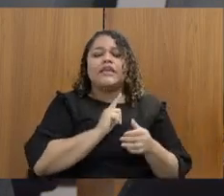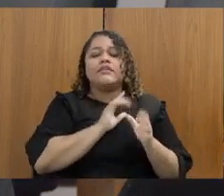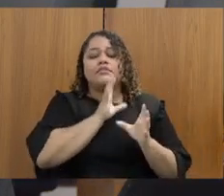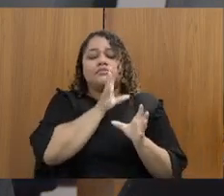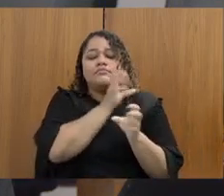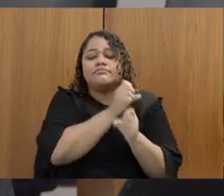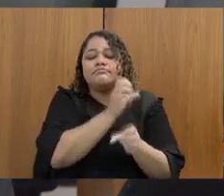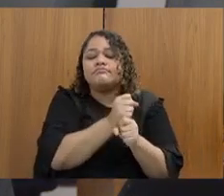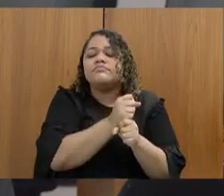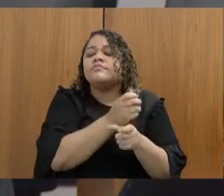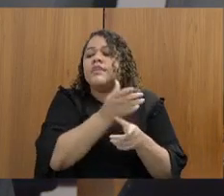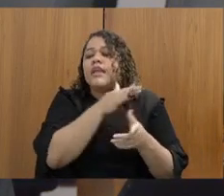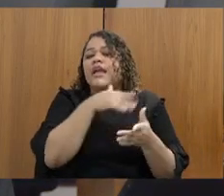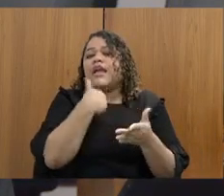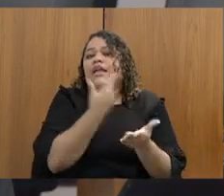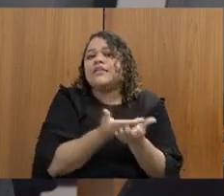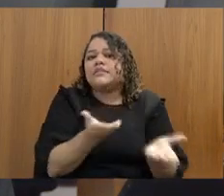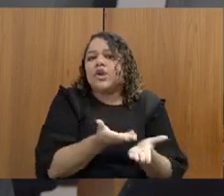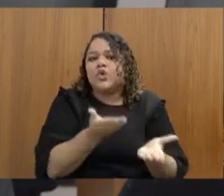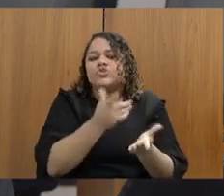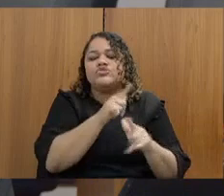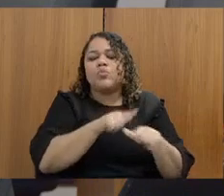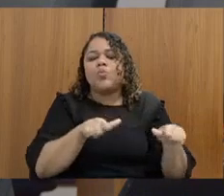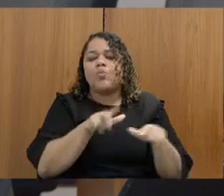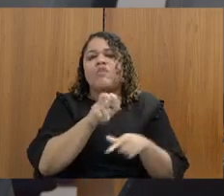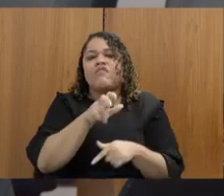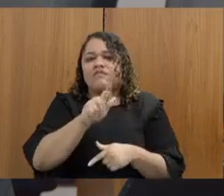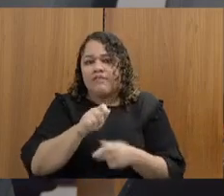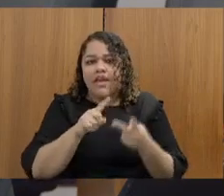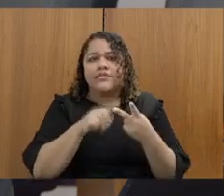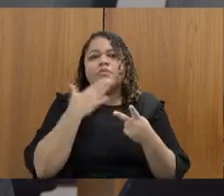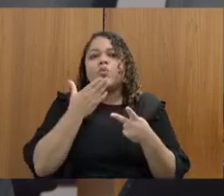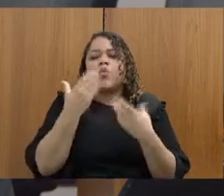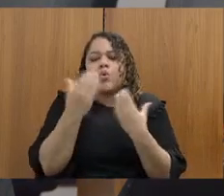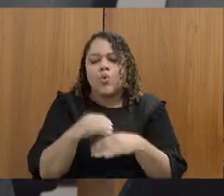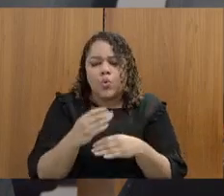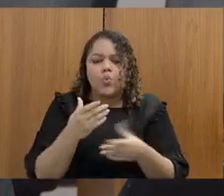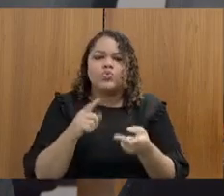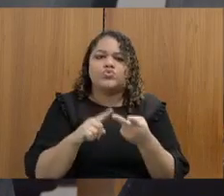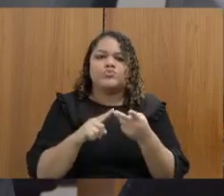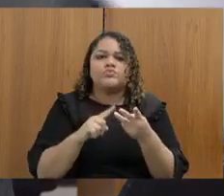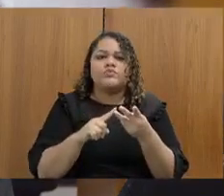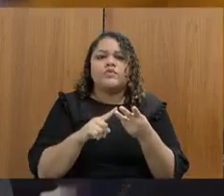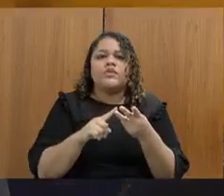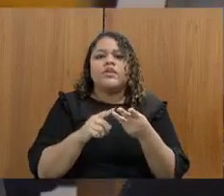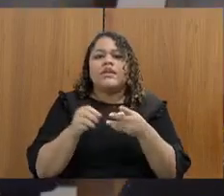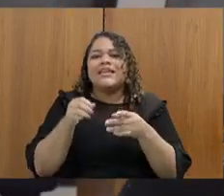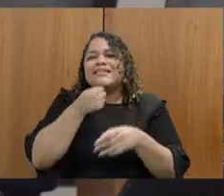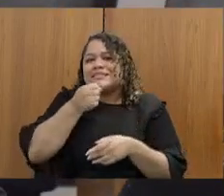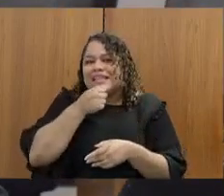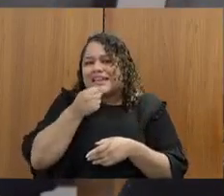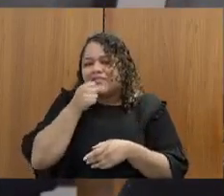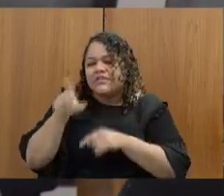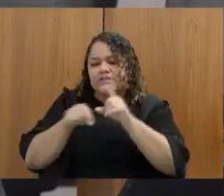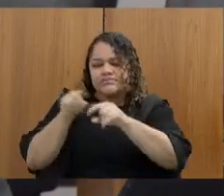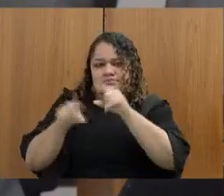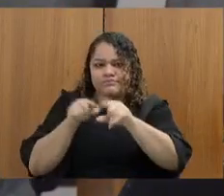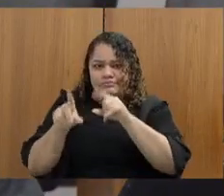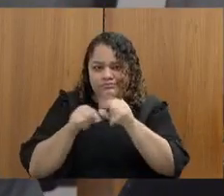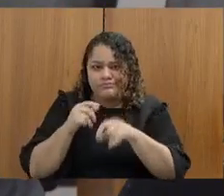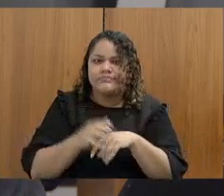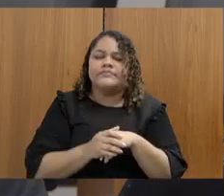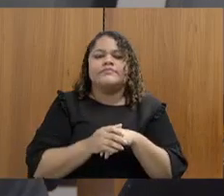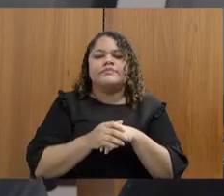os concursos e processos seletivos, convocação de excedente, cumprimento de cargo horário. Bom, o senhor